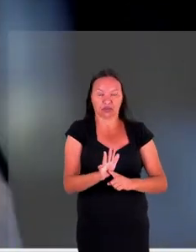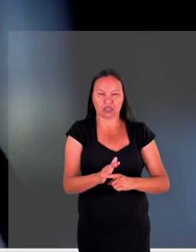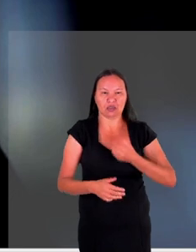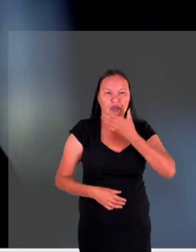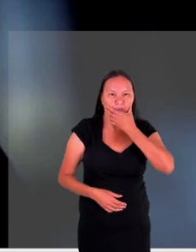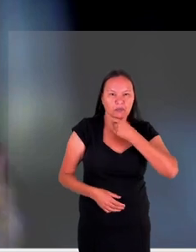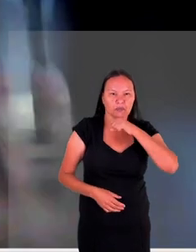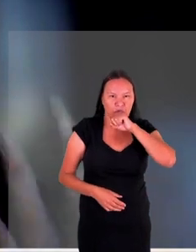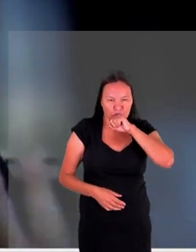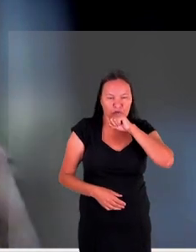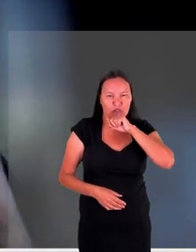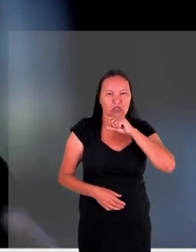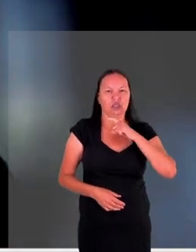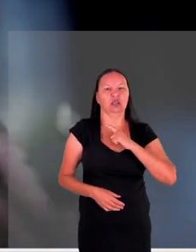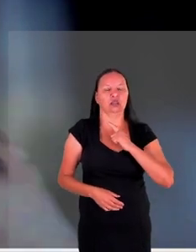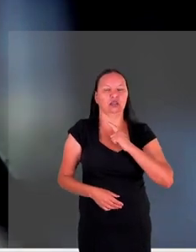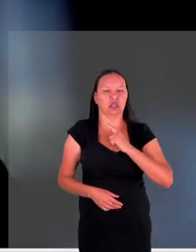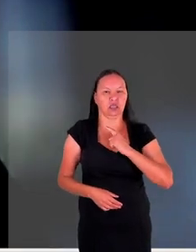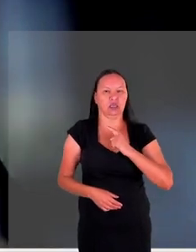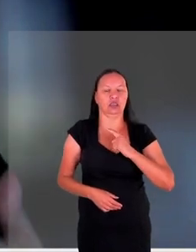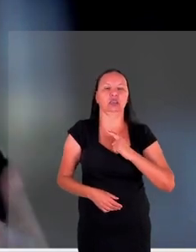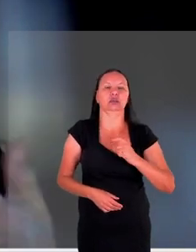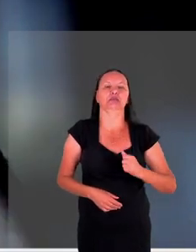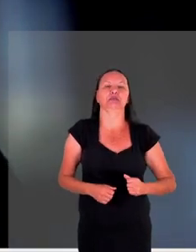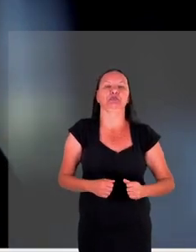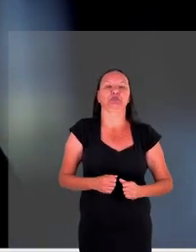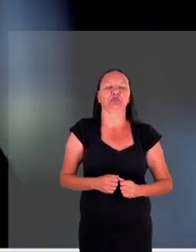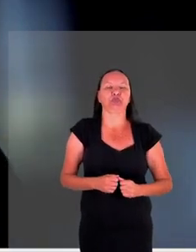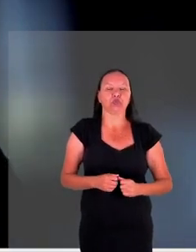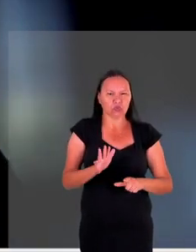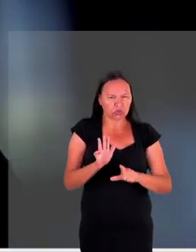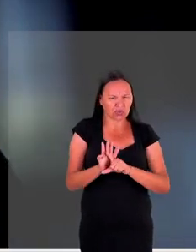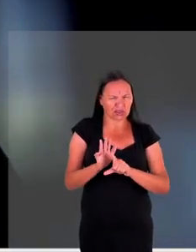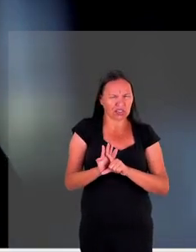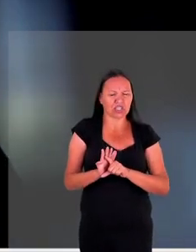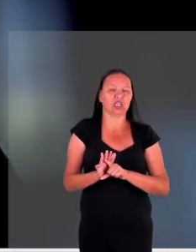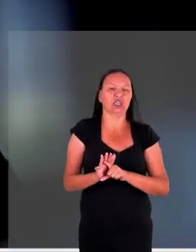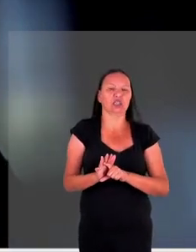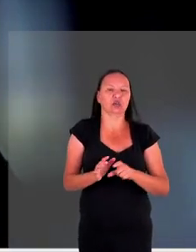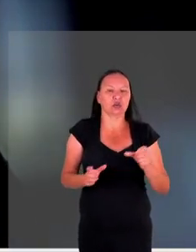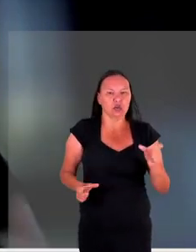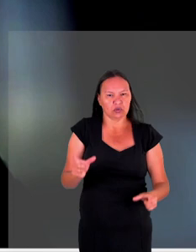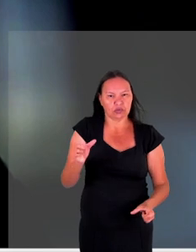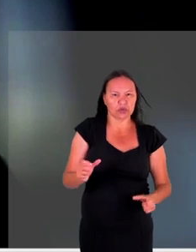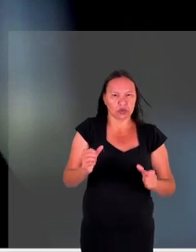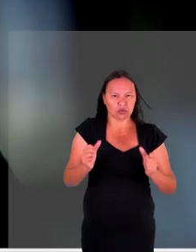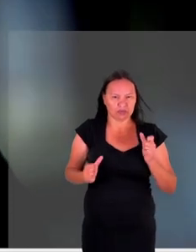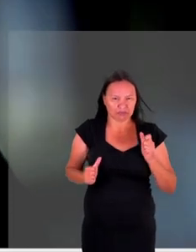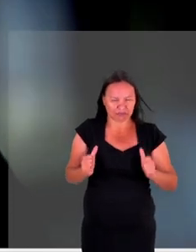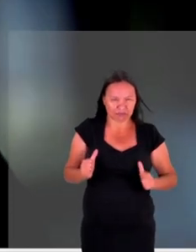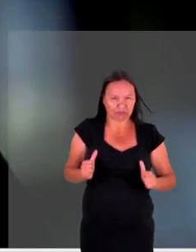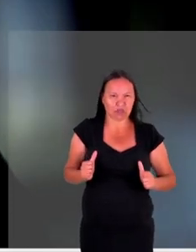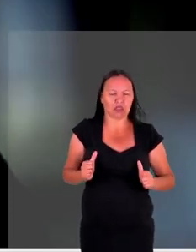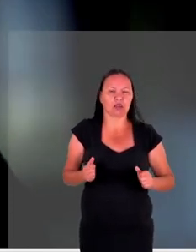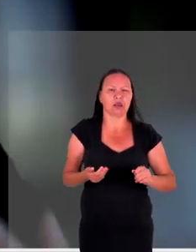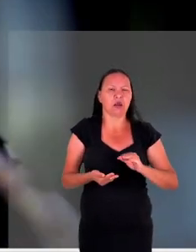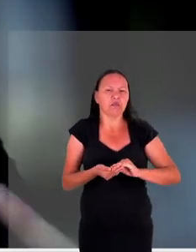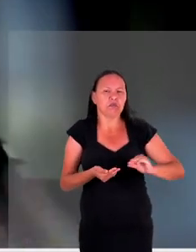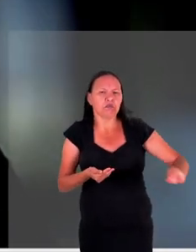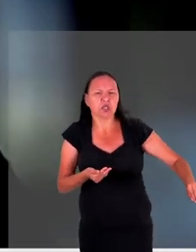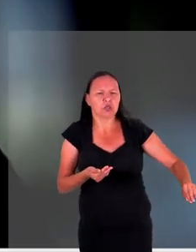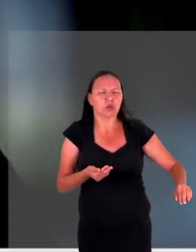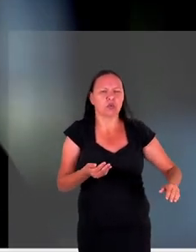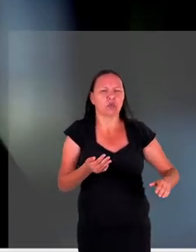dê também um propósito ao veterano que está ali já inválido deficiente perdeu perna enfim com os traumas